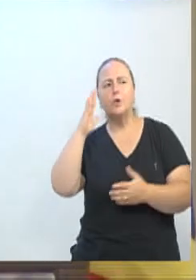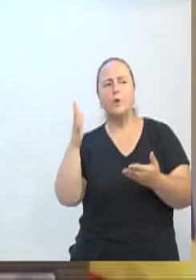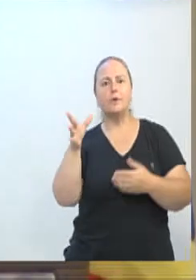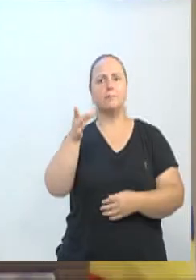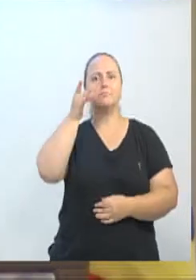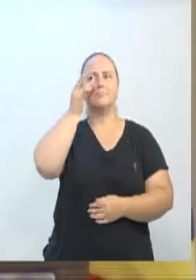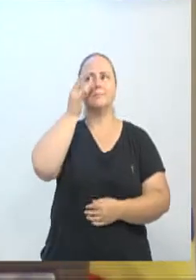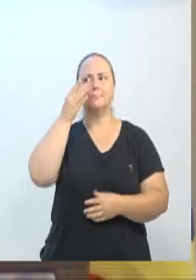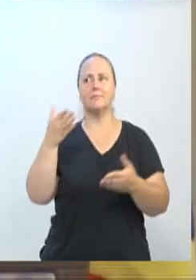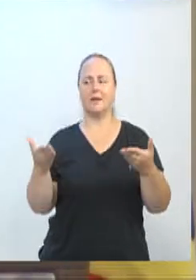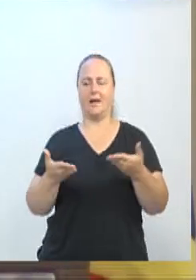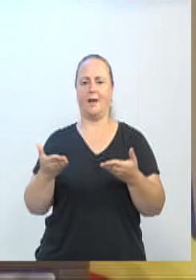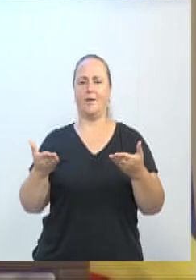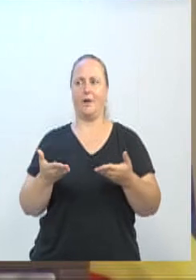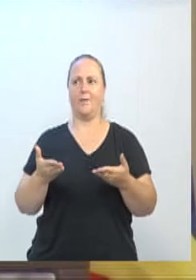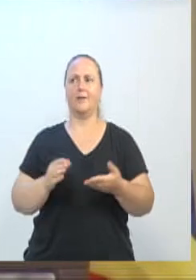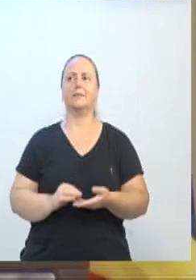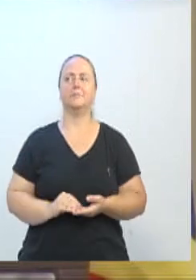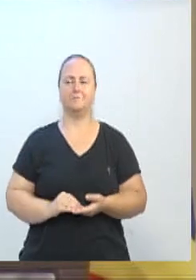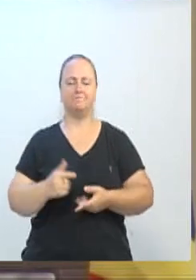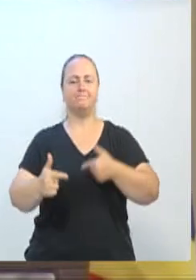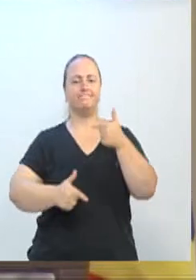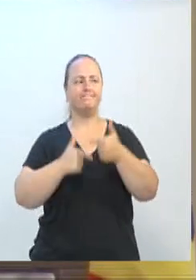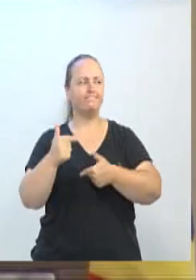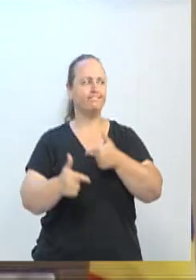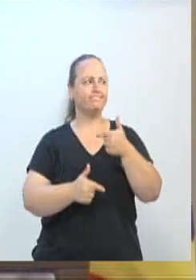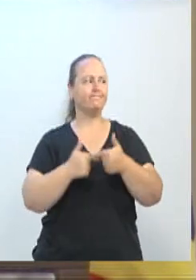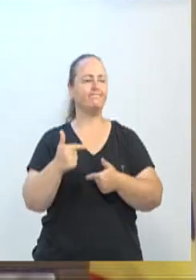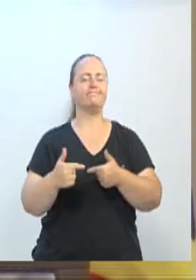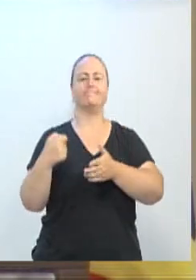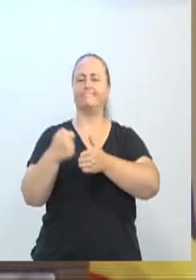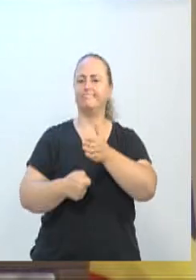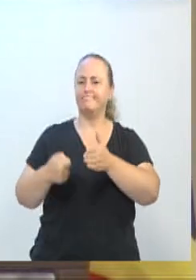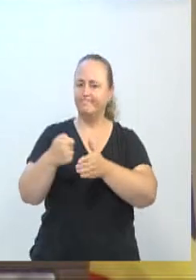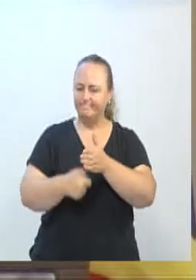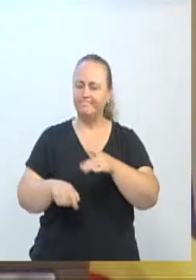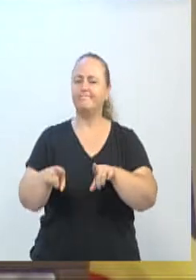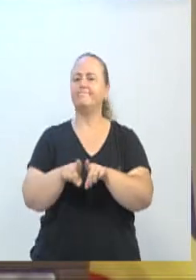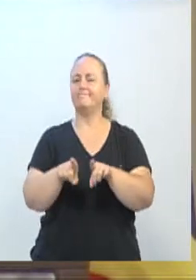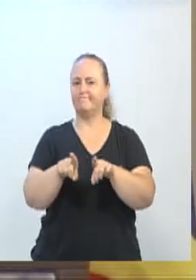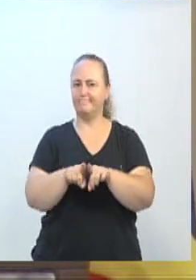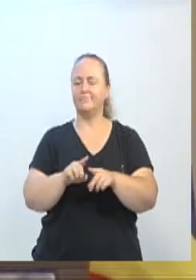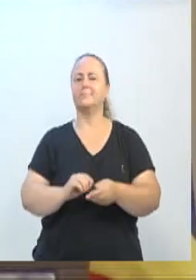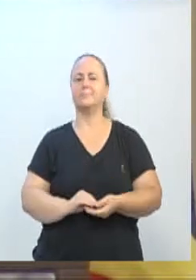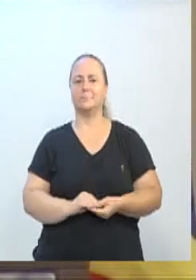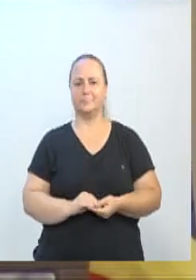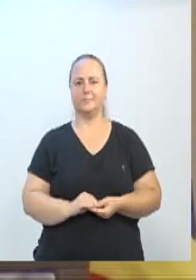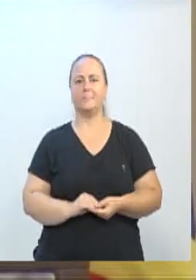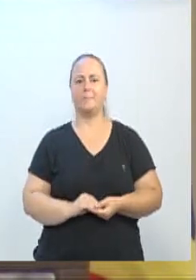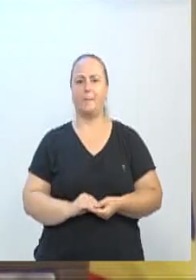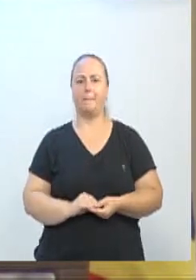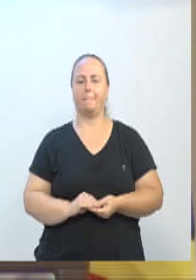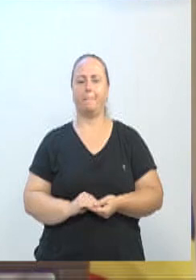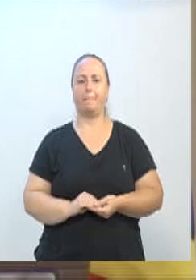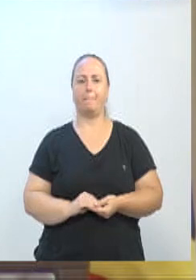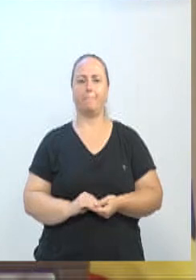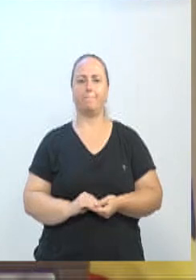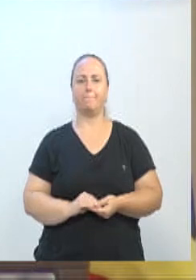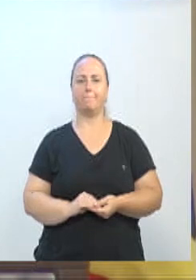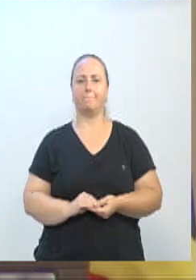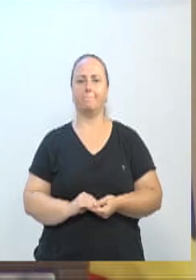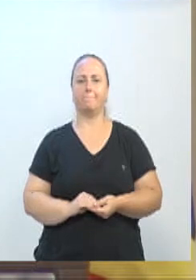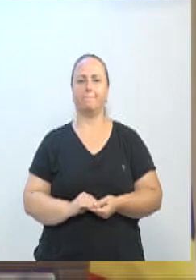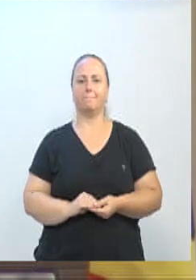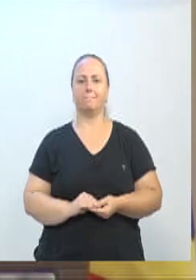realidade. E é fruto de muito trabalho, de muita luta também. A gente também tem questionado, Ari, vou colocar aqui,